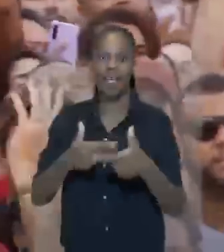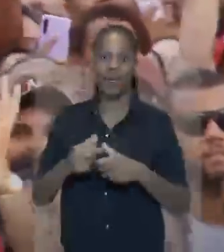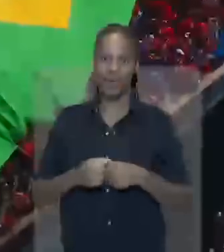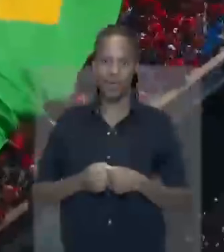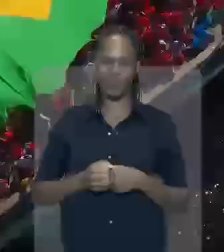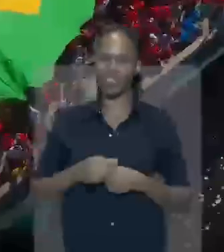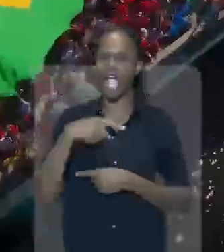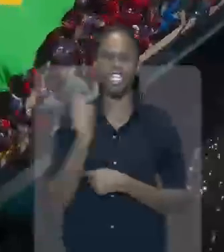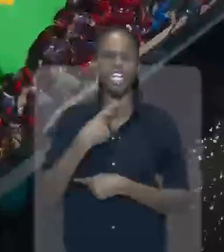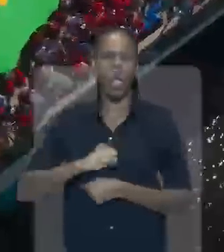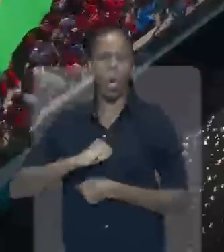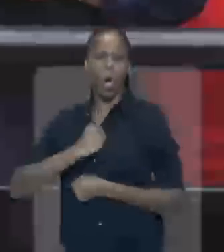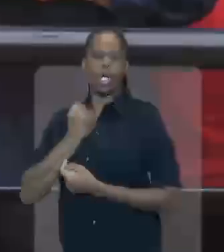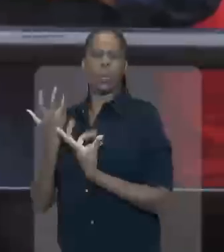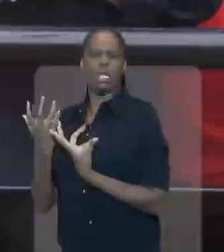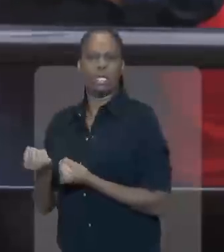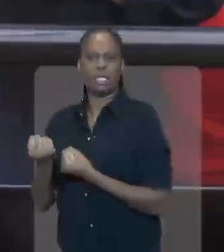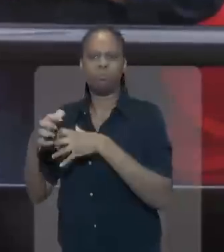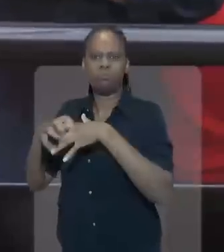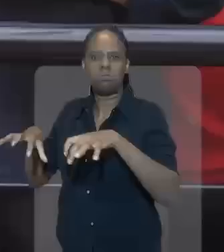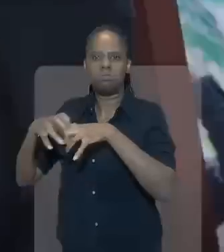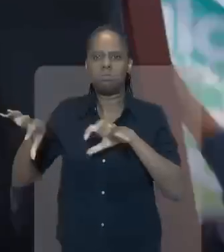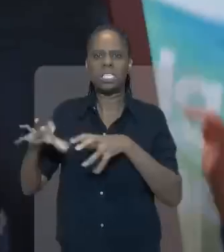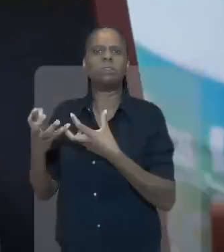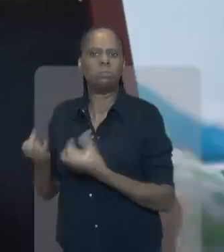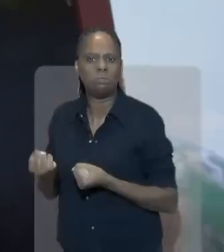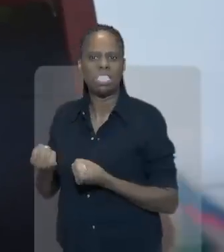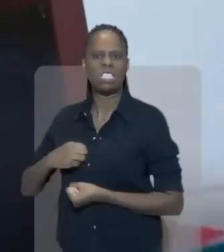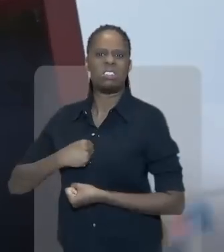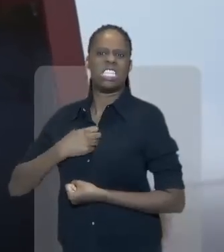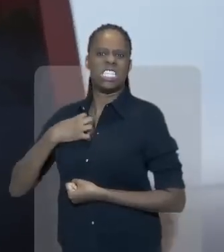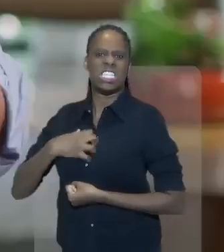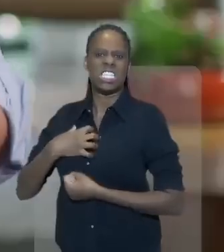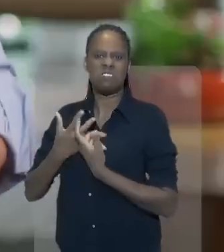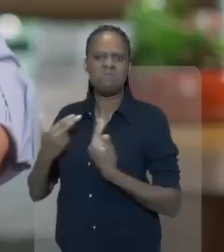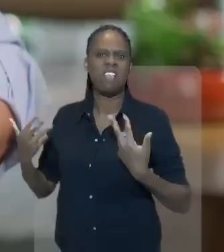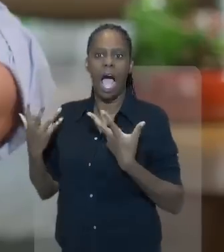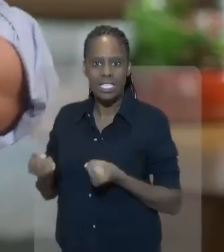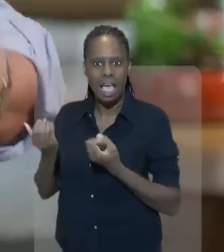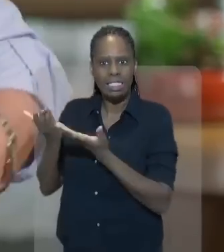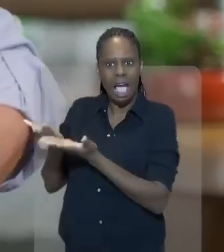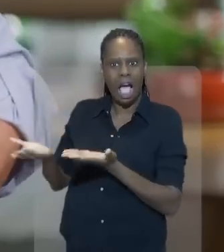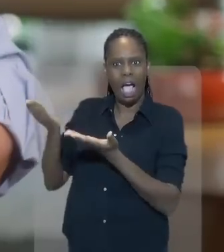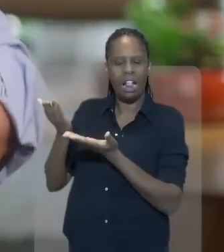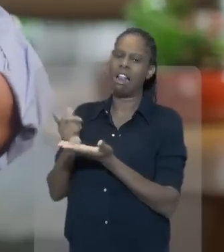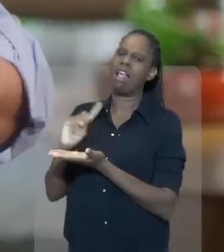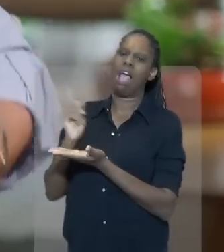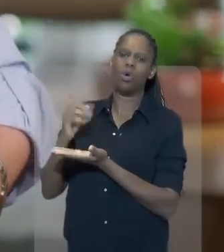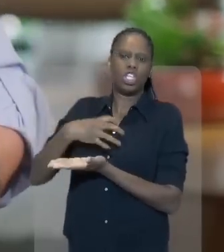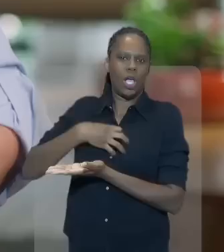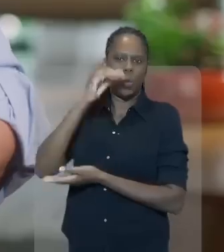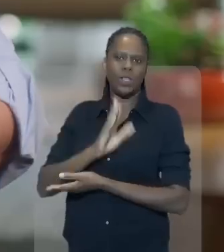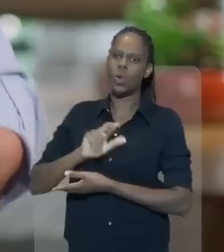O Brasil não quer fome, o Brasil quer emprego. Nós não podemos aceitar ódio, divisão,